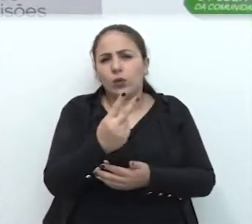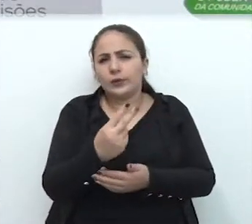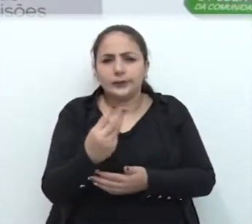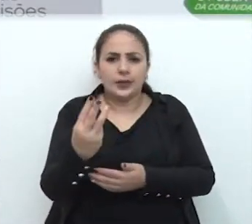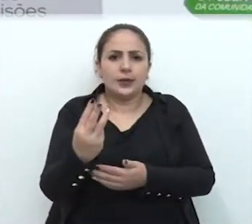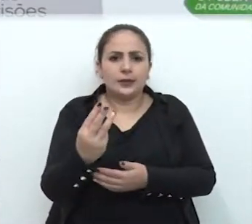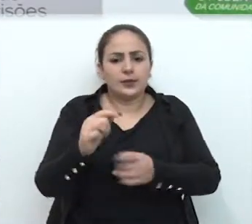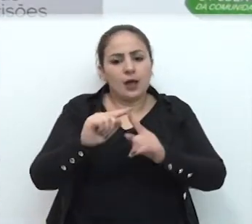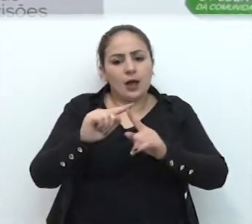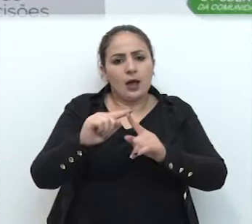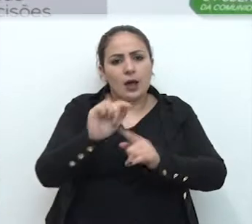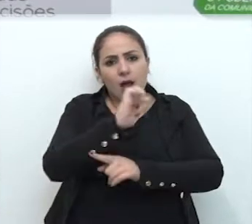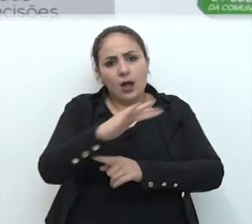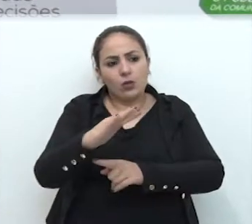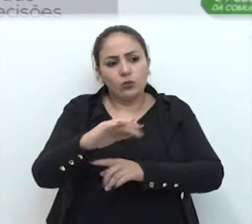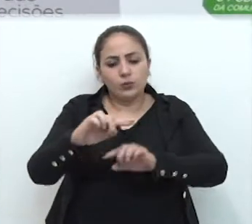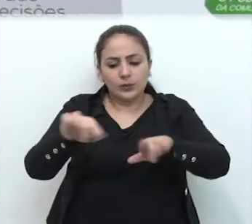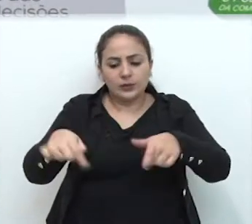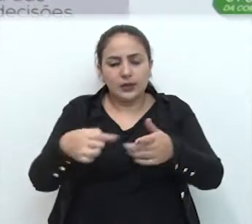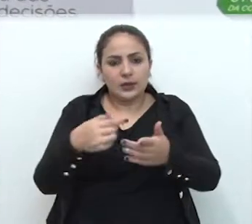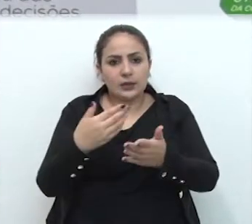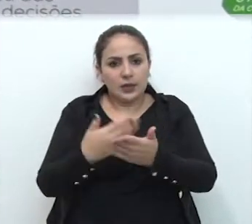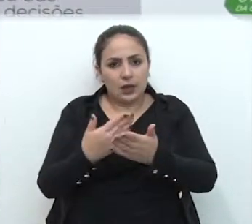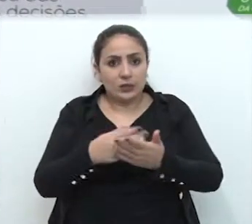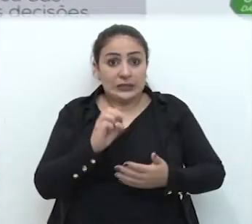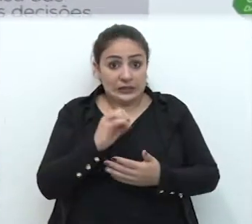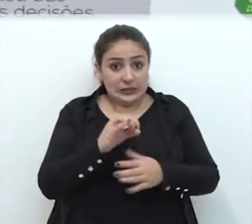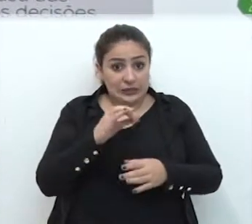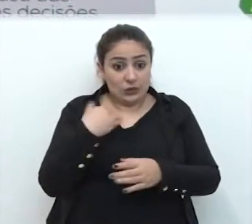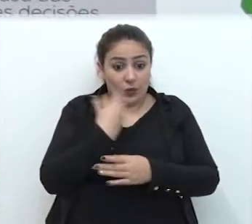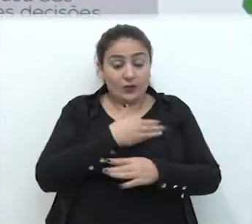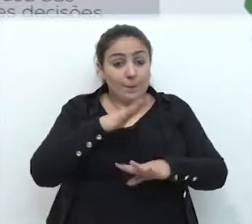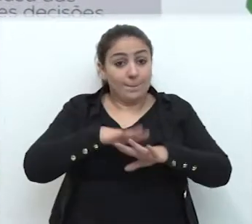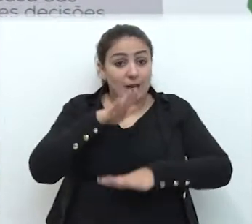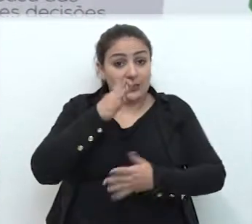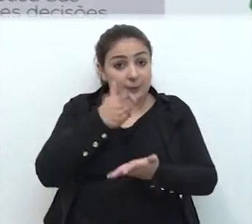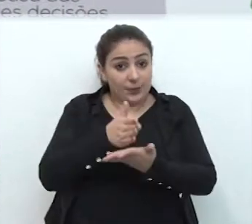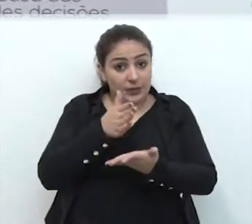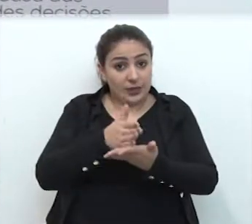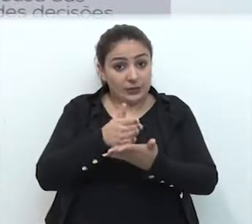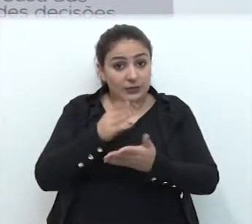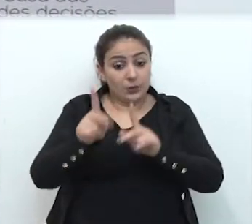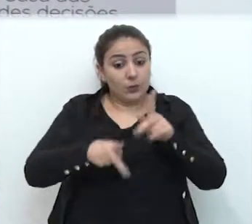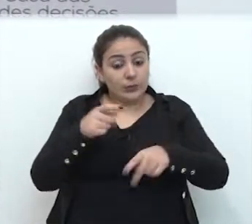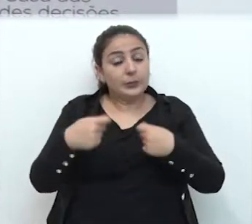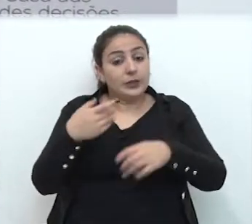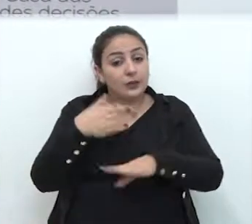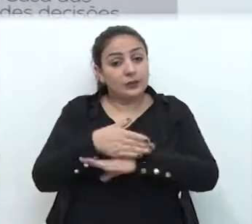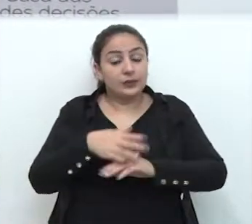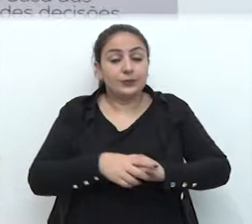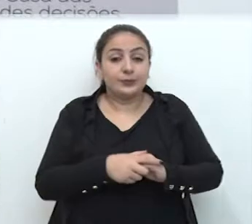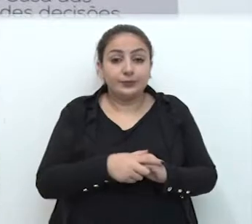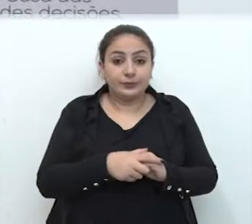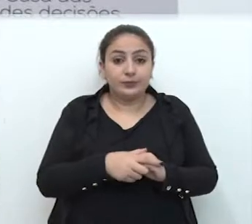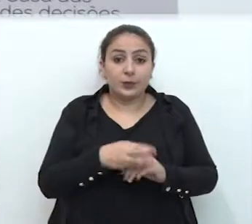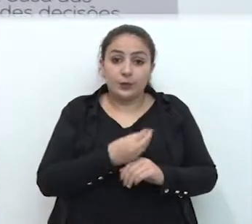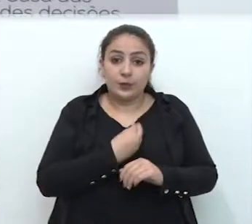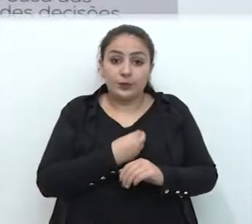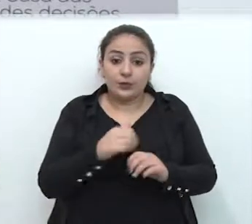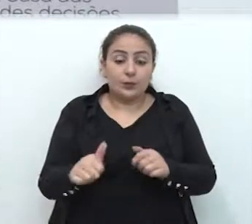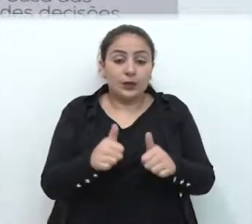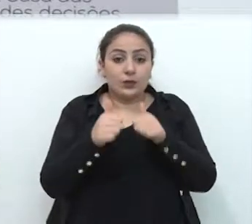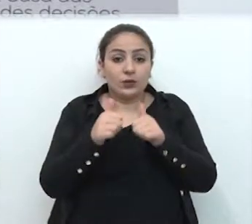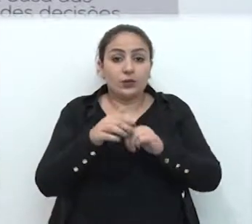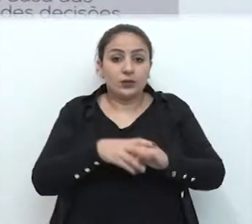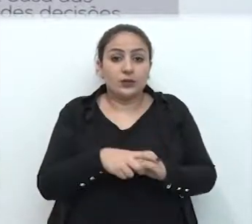quanto muito, numa sala de aula. E se a gente é mais da metade da população, nós temos que ter esses acessos para uma vida